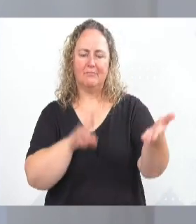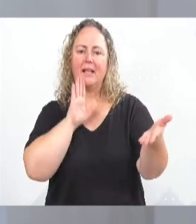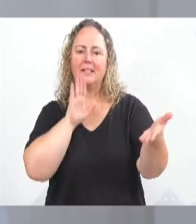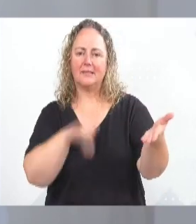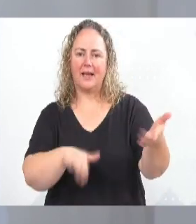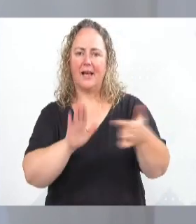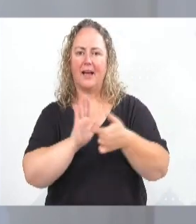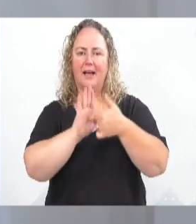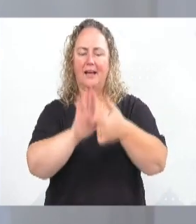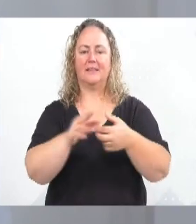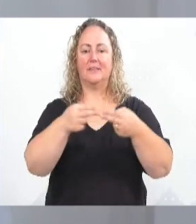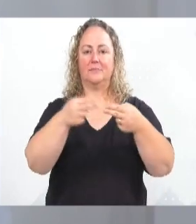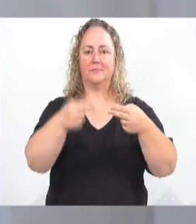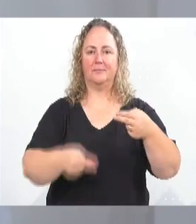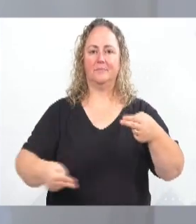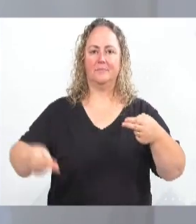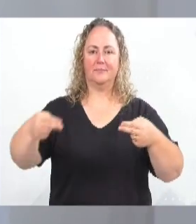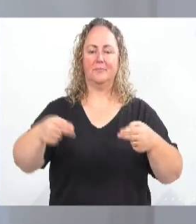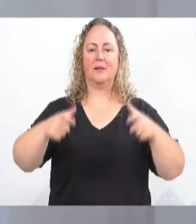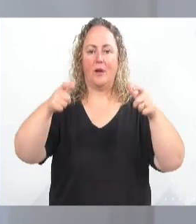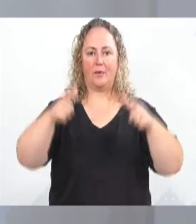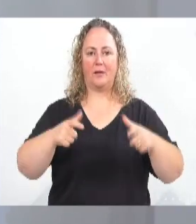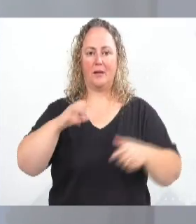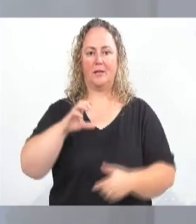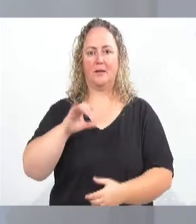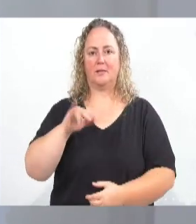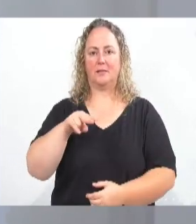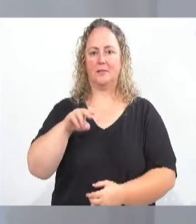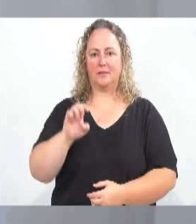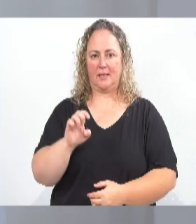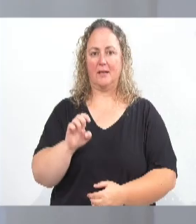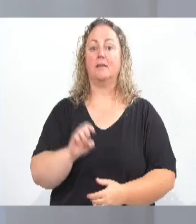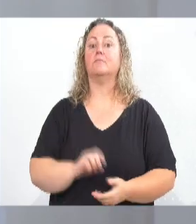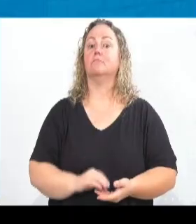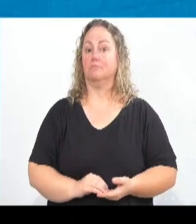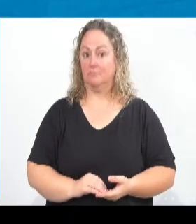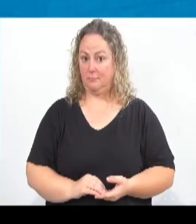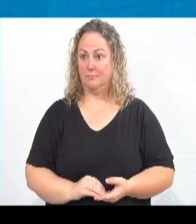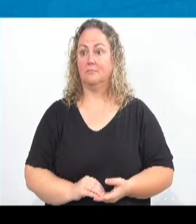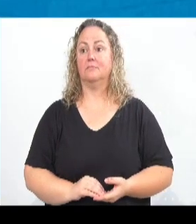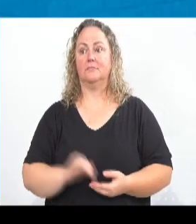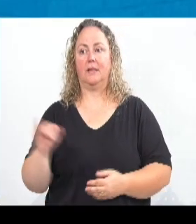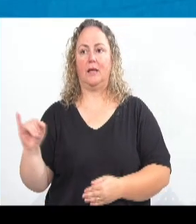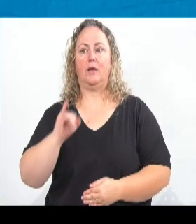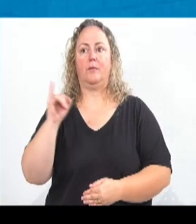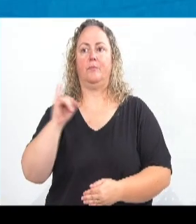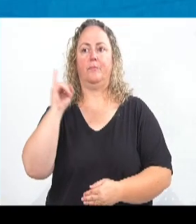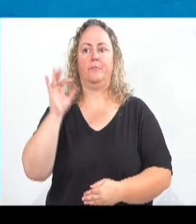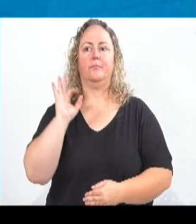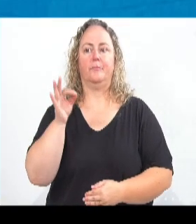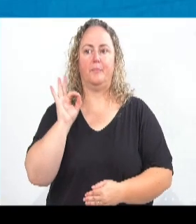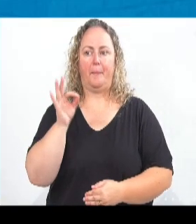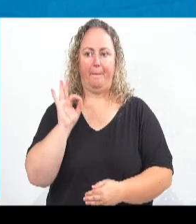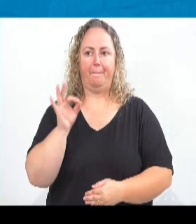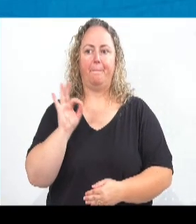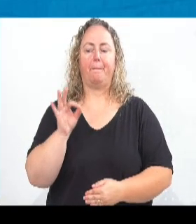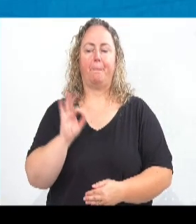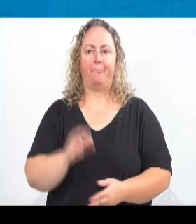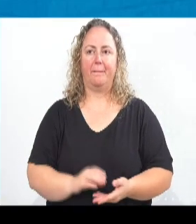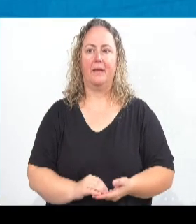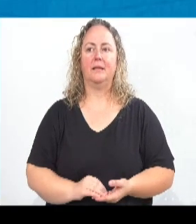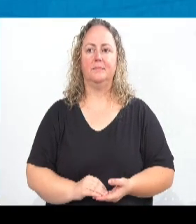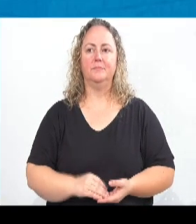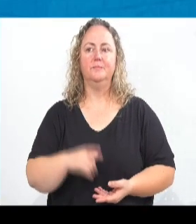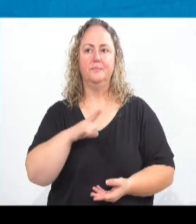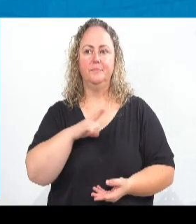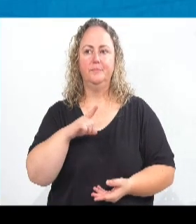inauguração da unidade do Cine, na Casa Rosa, olha só como importante, o vereador Diego,